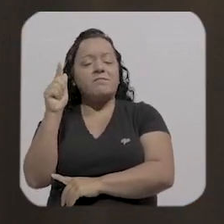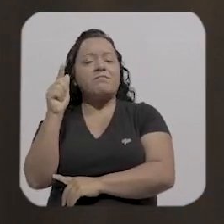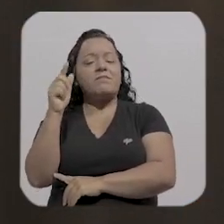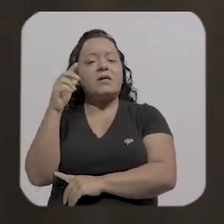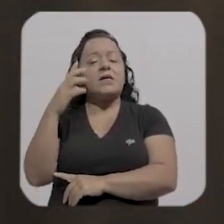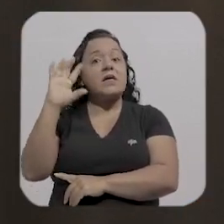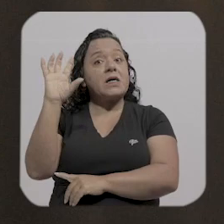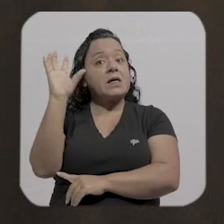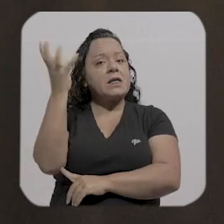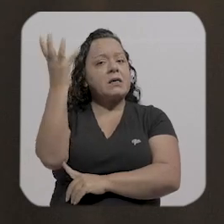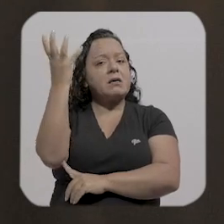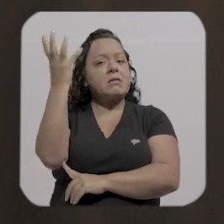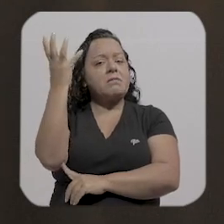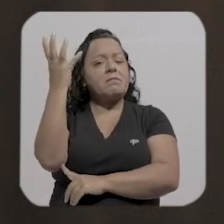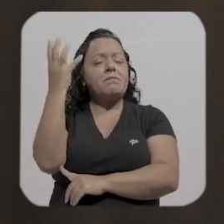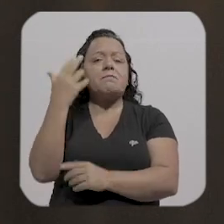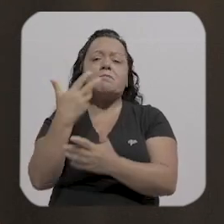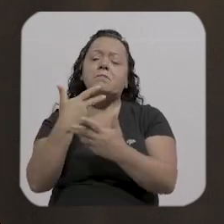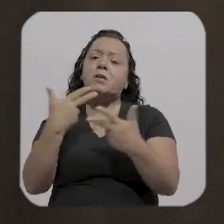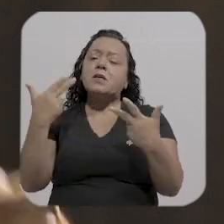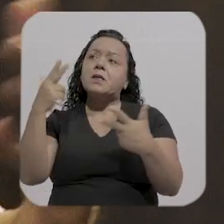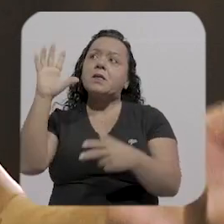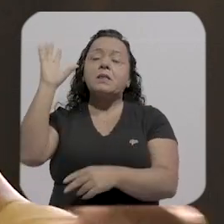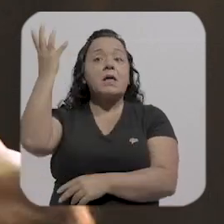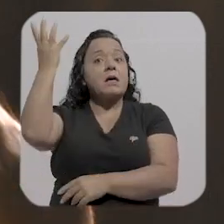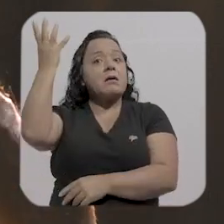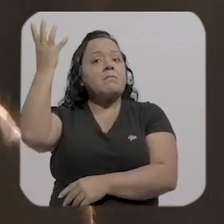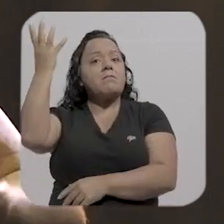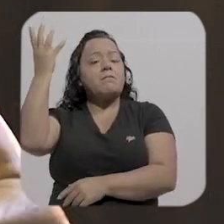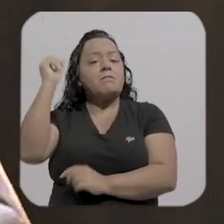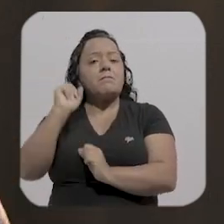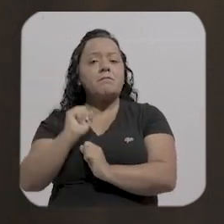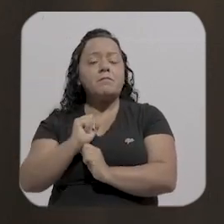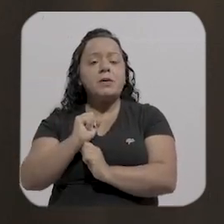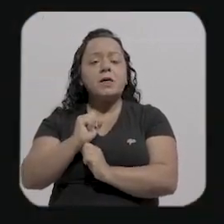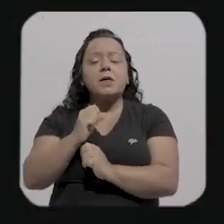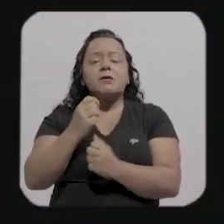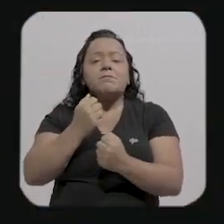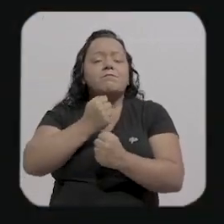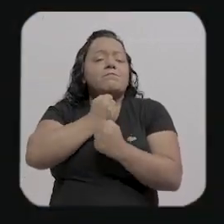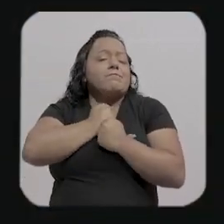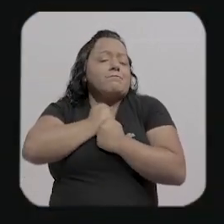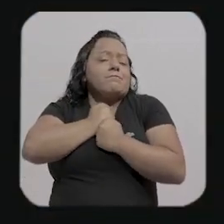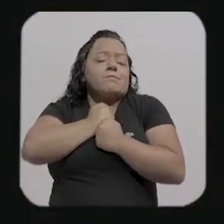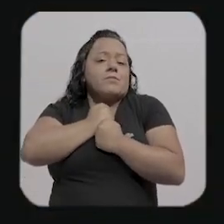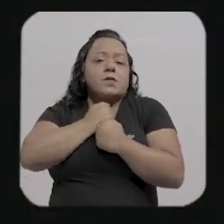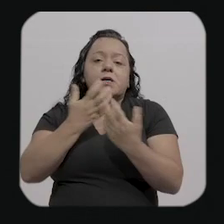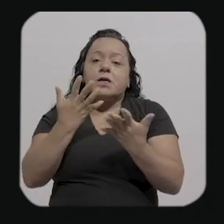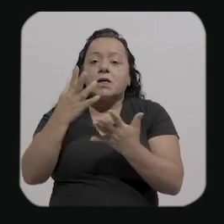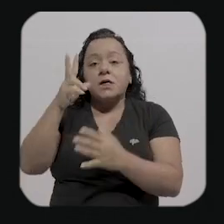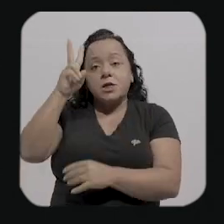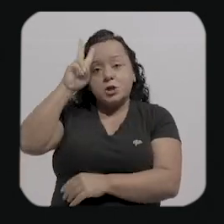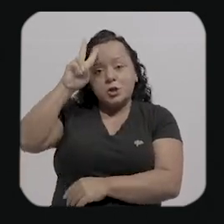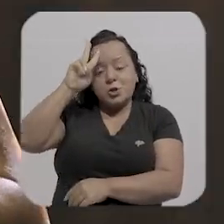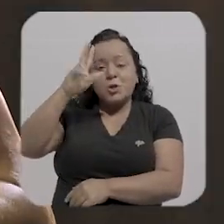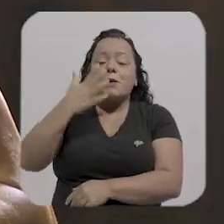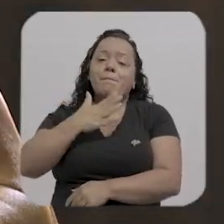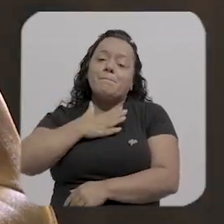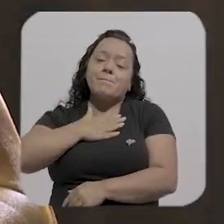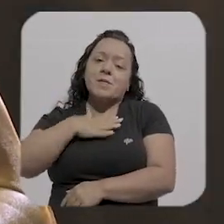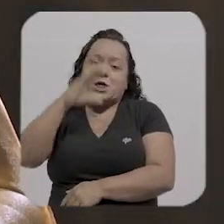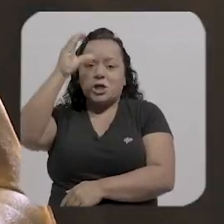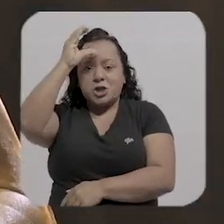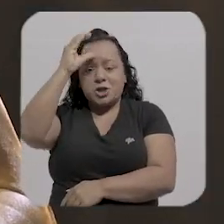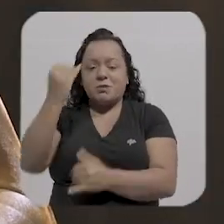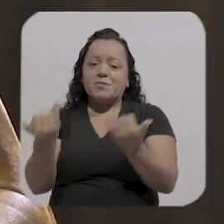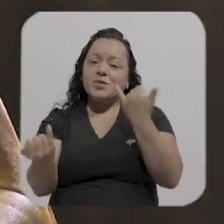tempo, eu me apegava, né? As histórias que minha tia contava, que também é isso, o fato de eu